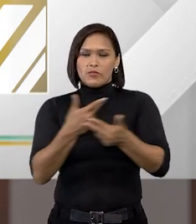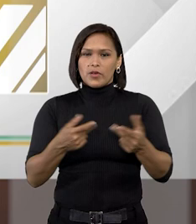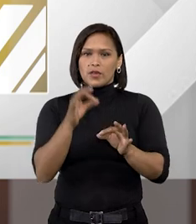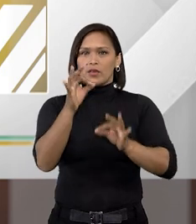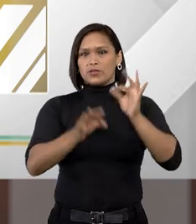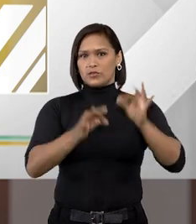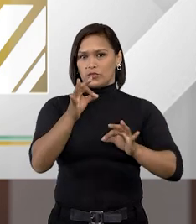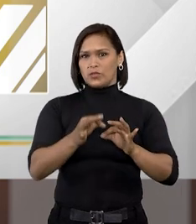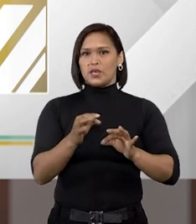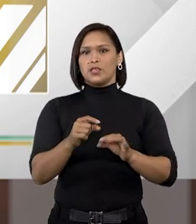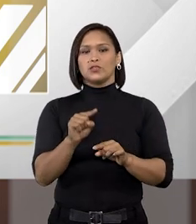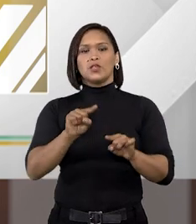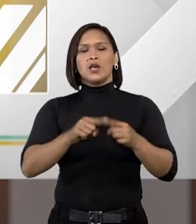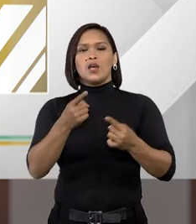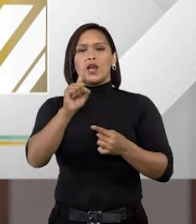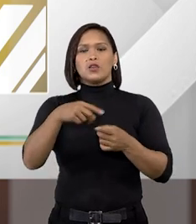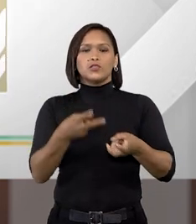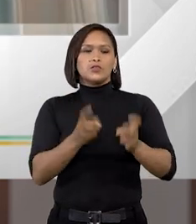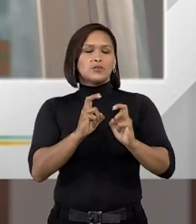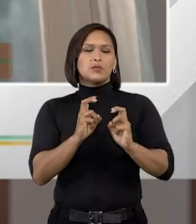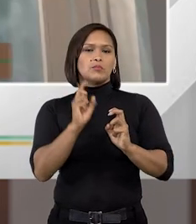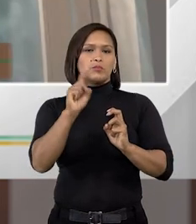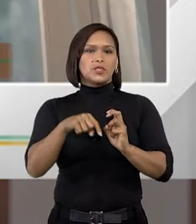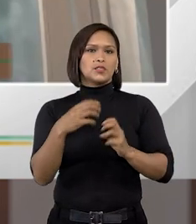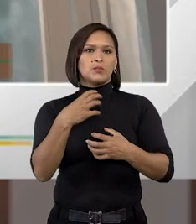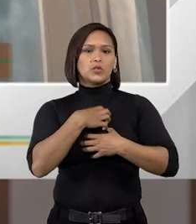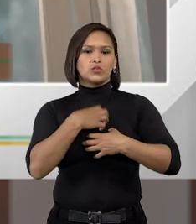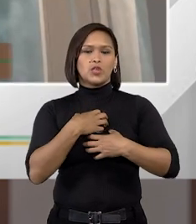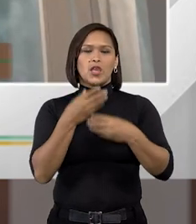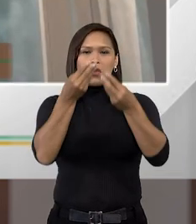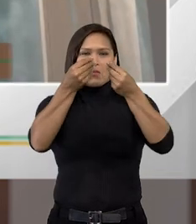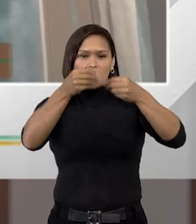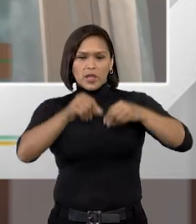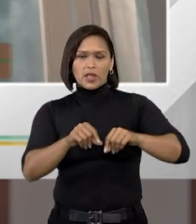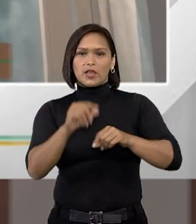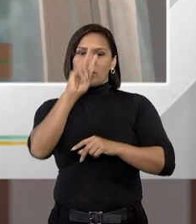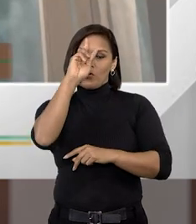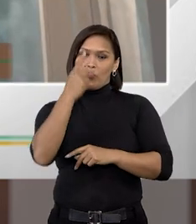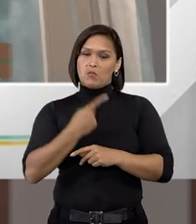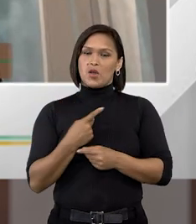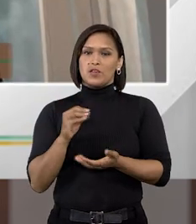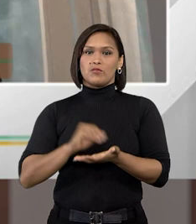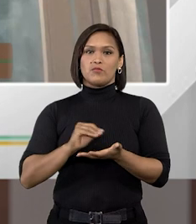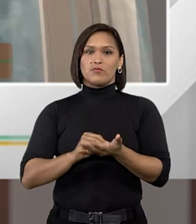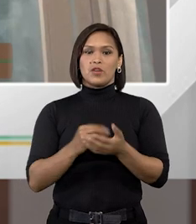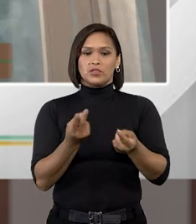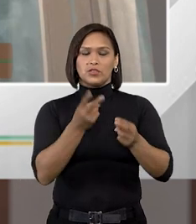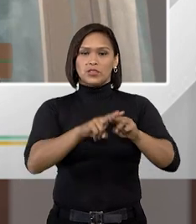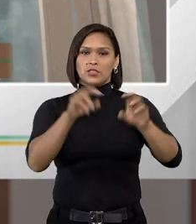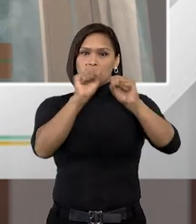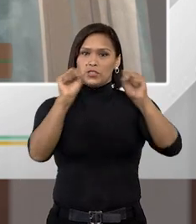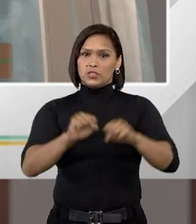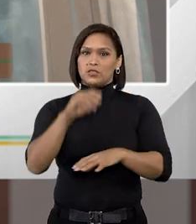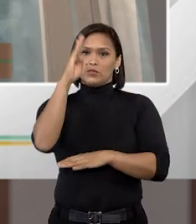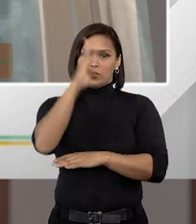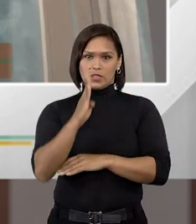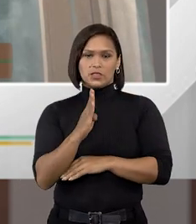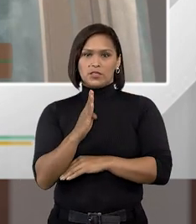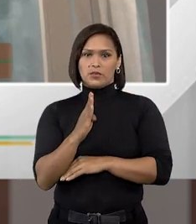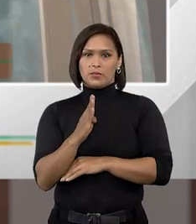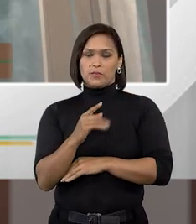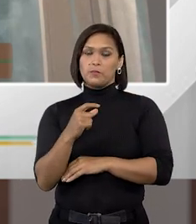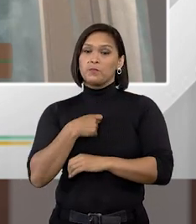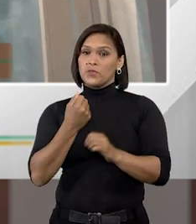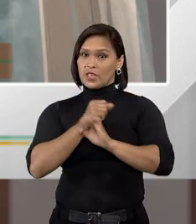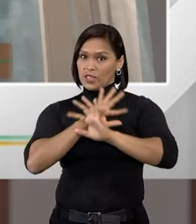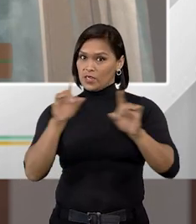julgados aonde foi observado as situações degradantes e desumanas nos estabelecimentos prisionais no Brasil e